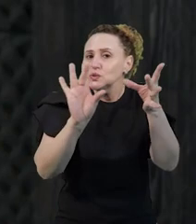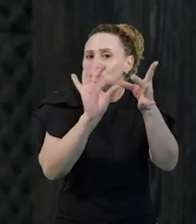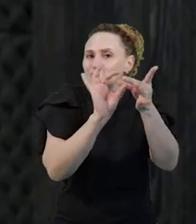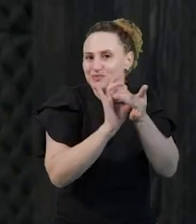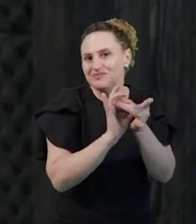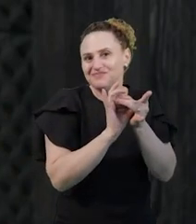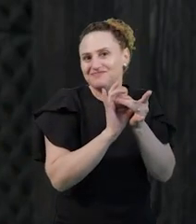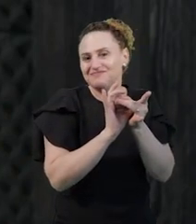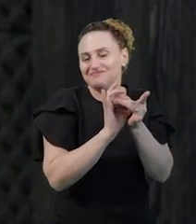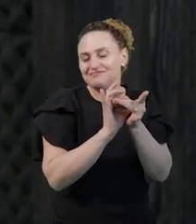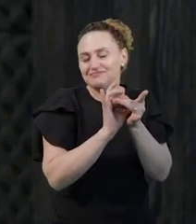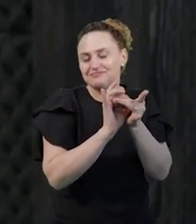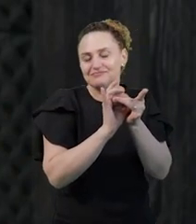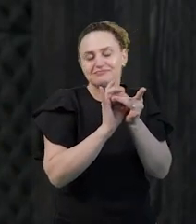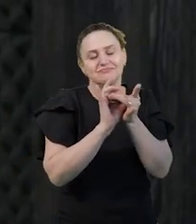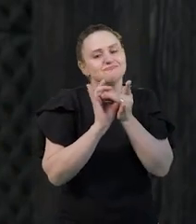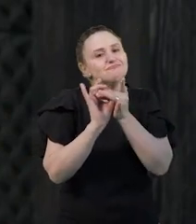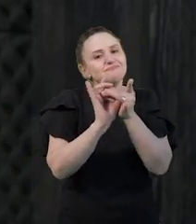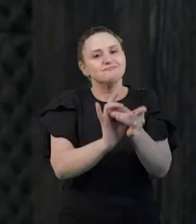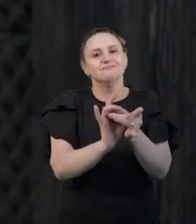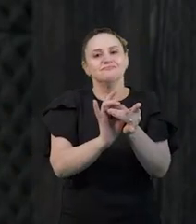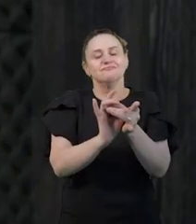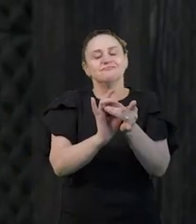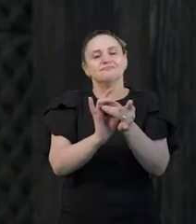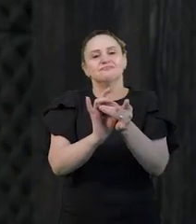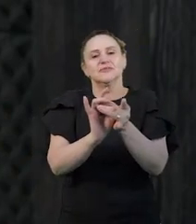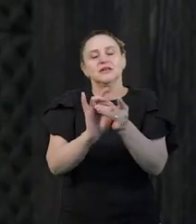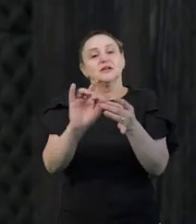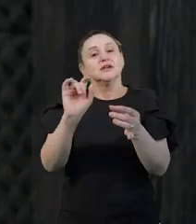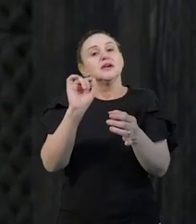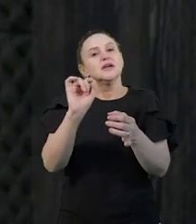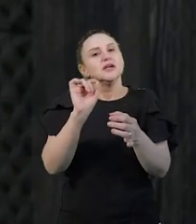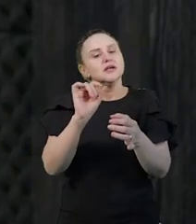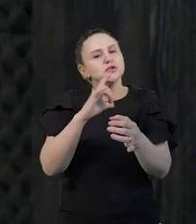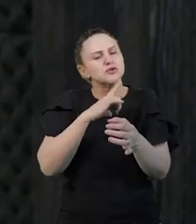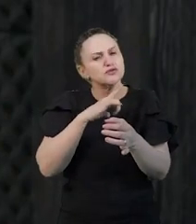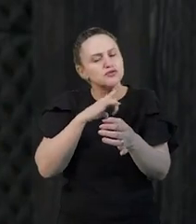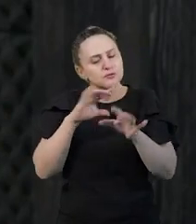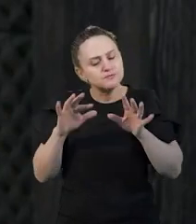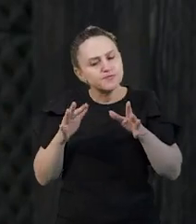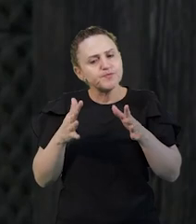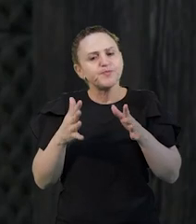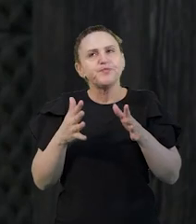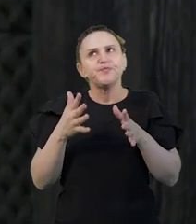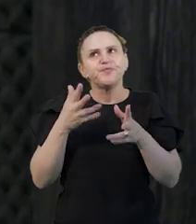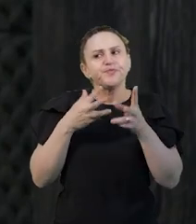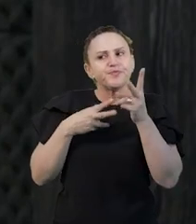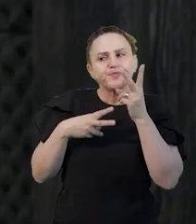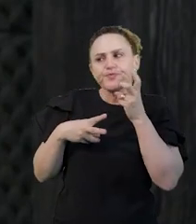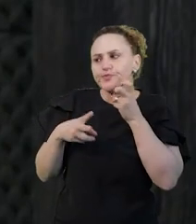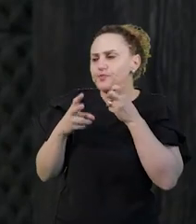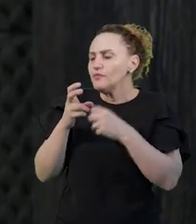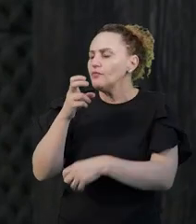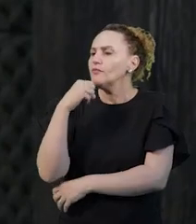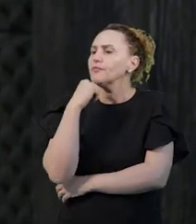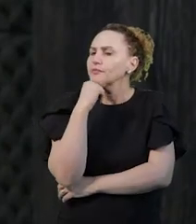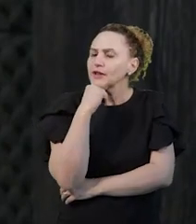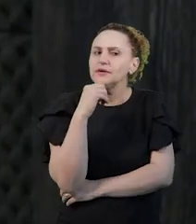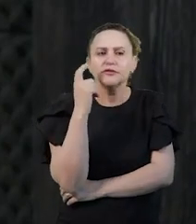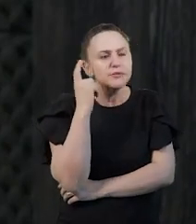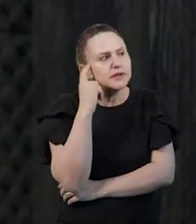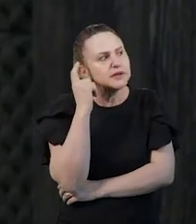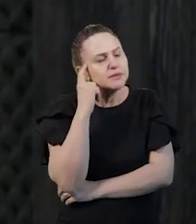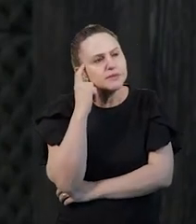ligadas. Então, isso foi me despertando, tanto que aí eu fui também ver o aspecto da